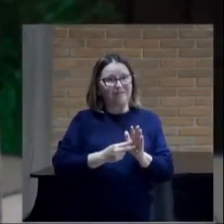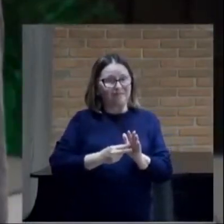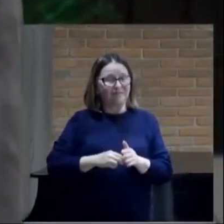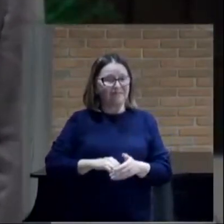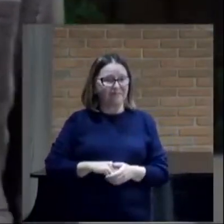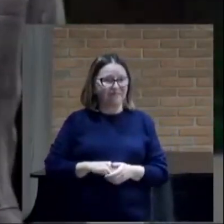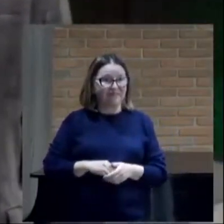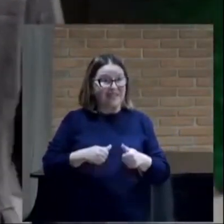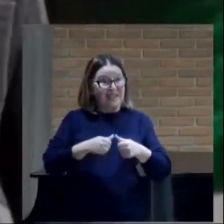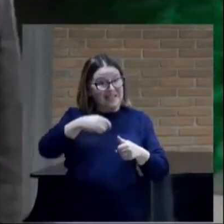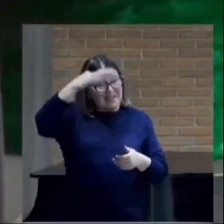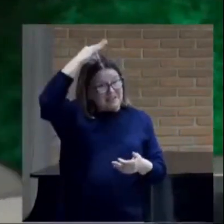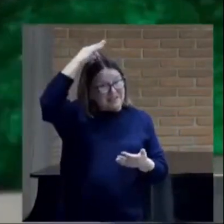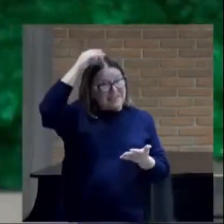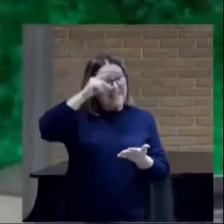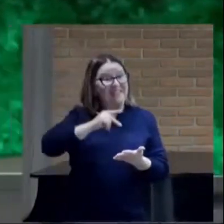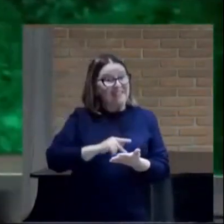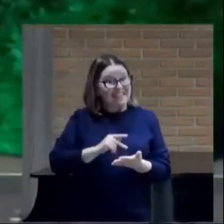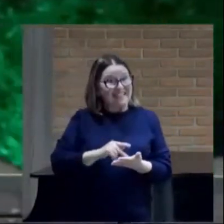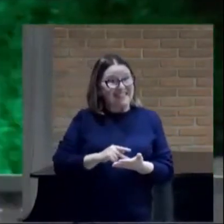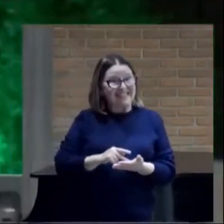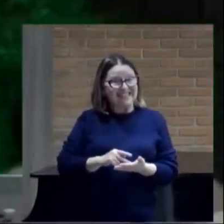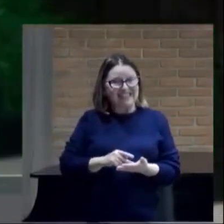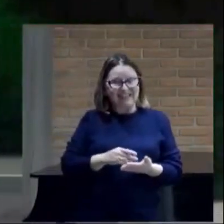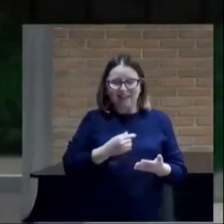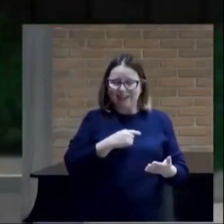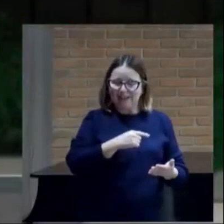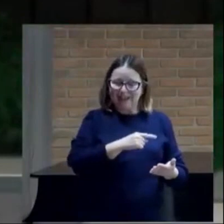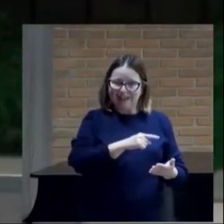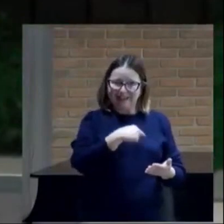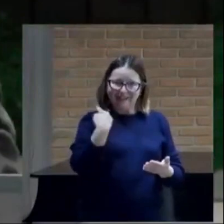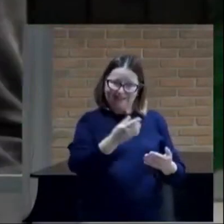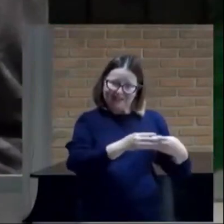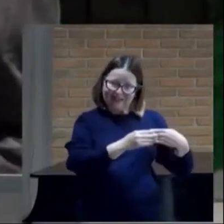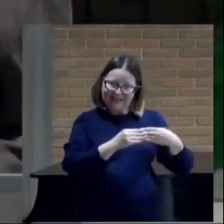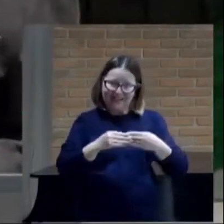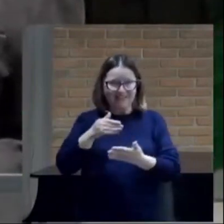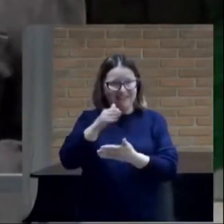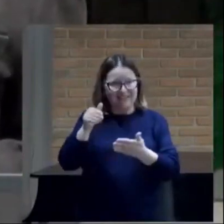esse é o espírito da verdade que nos vai conduzir a toda verdade